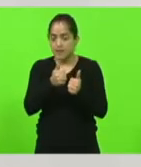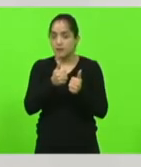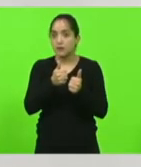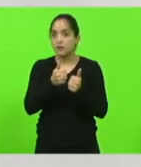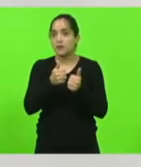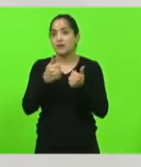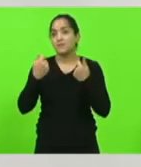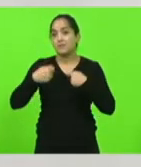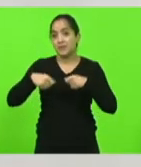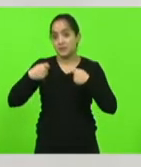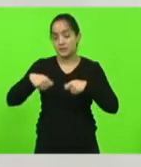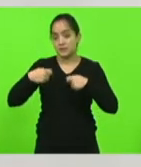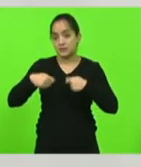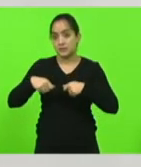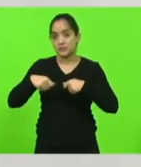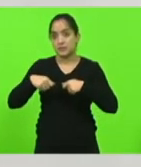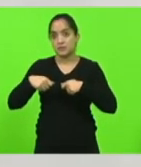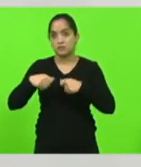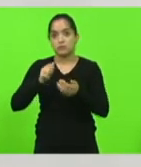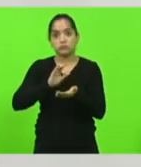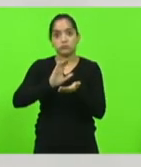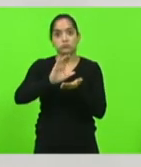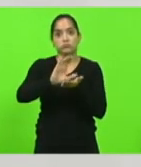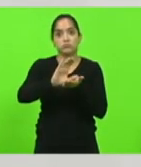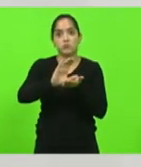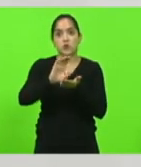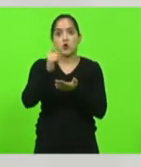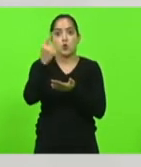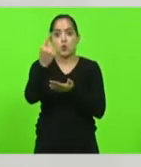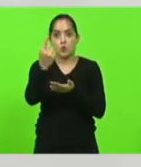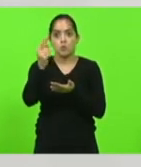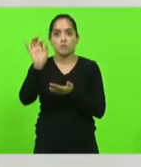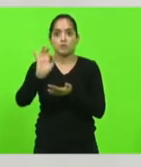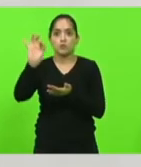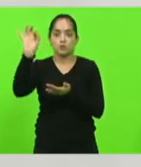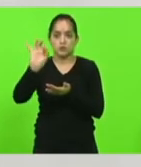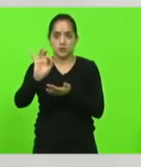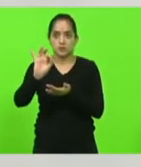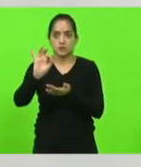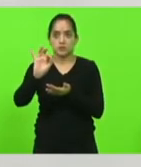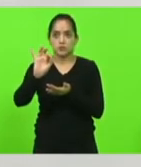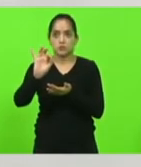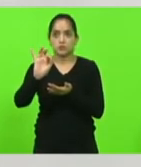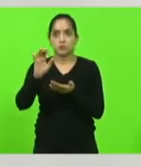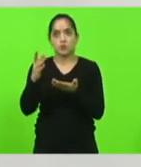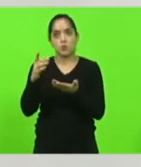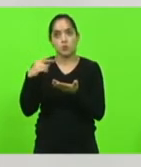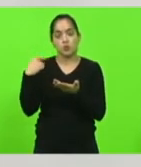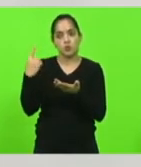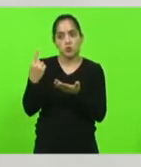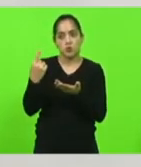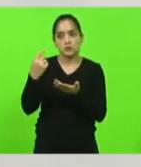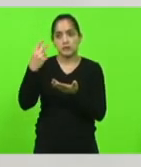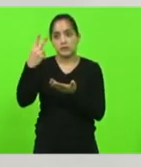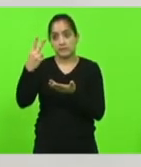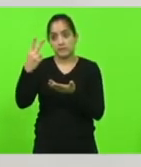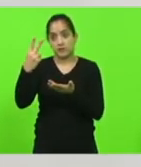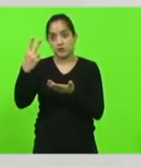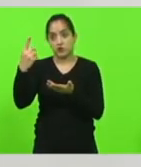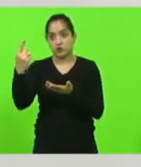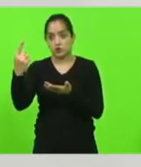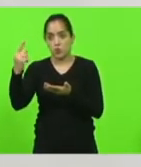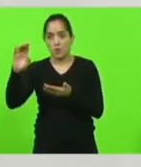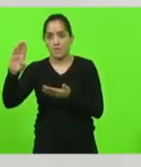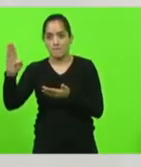seja necessário um investimento de cerca de um por cento do patrimônio como nós temos vinte e um bi de patrimônio